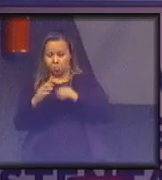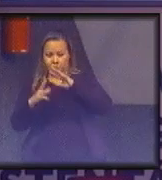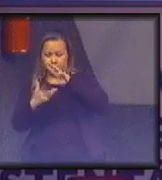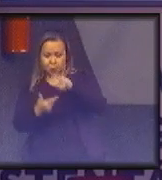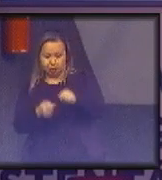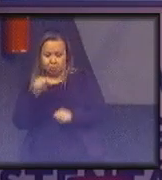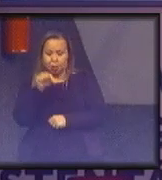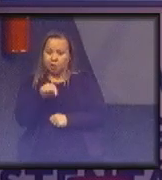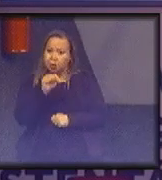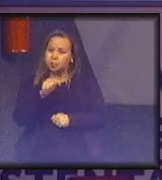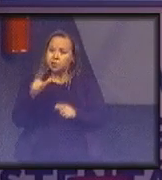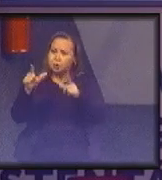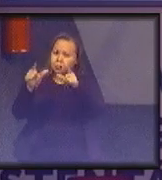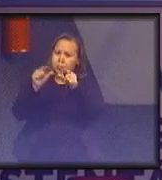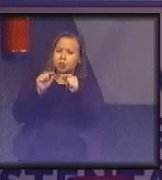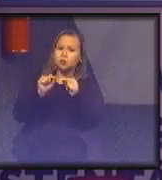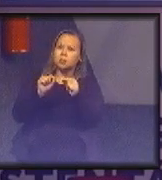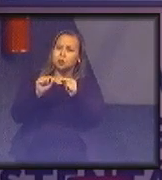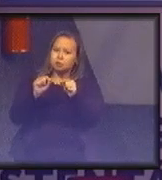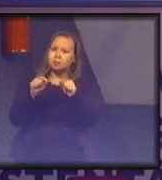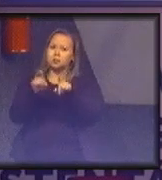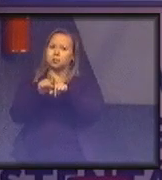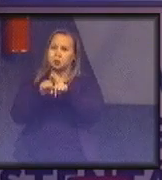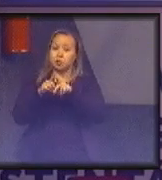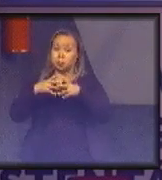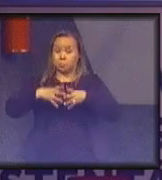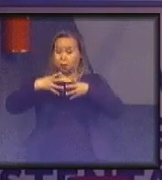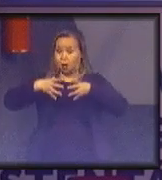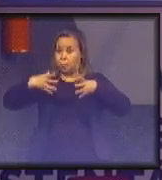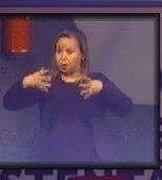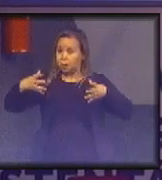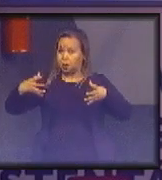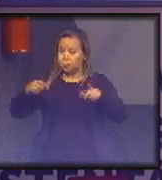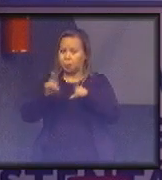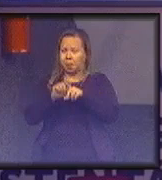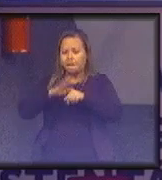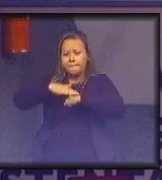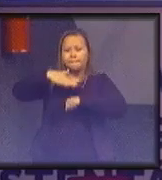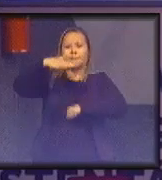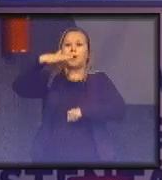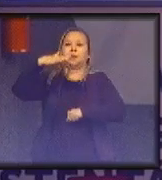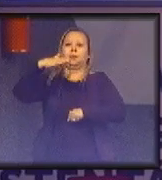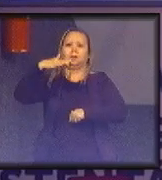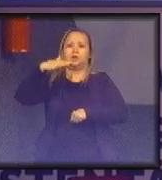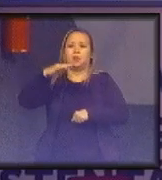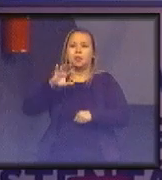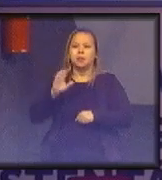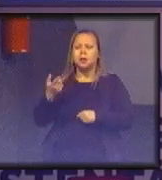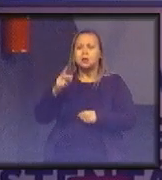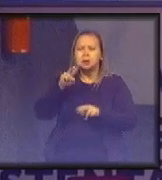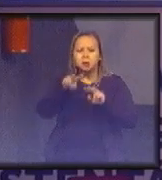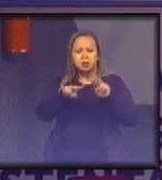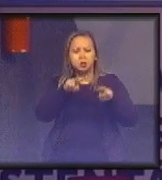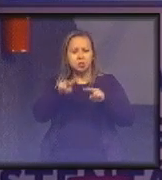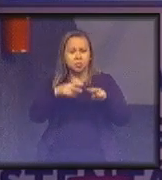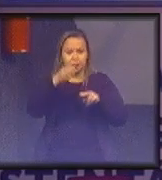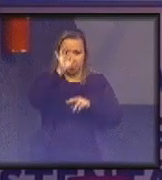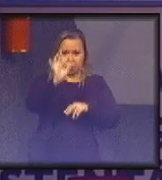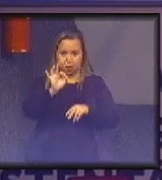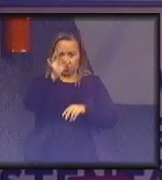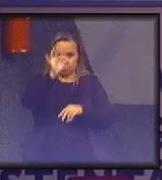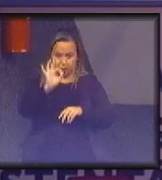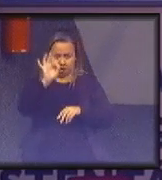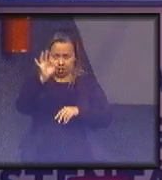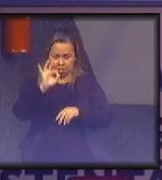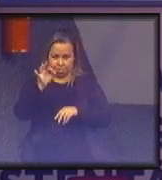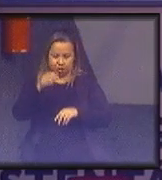só não reduzimos, como aumentamos. Aliás, mais do que isso, se nós pegarmos as taxas